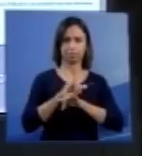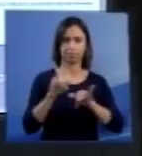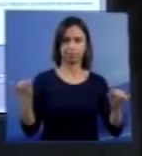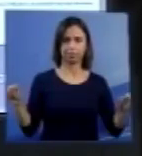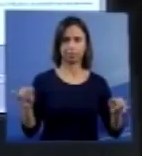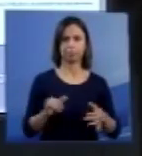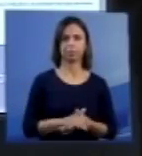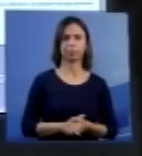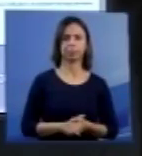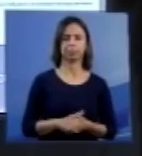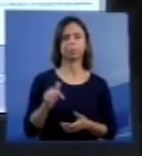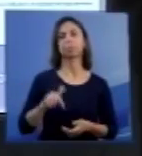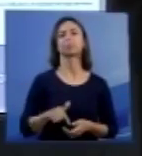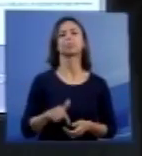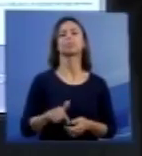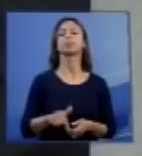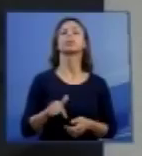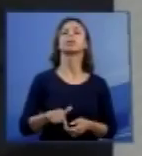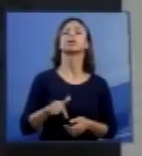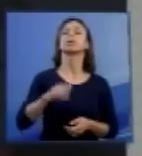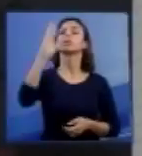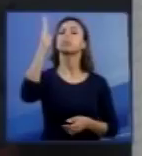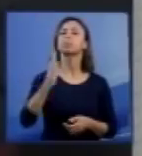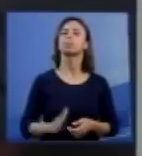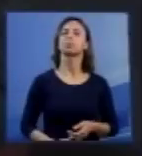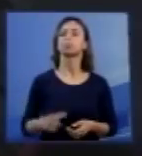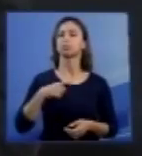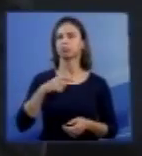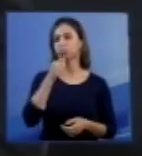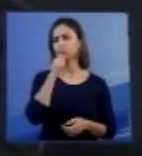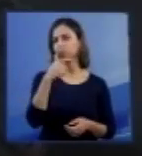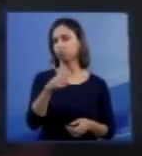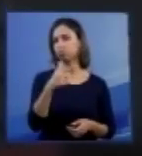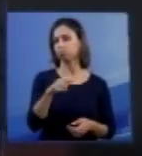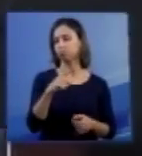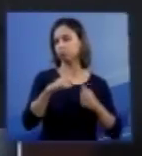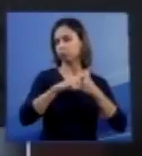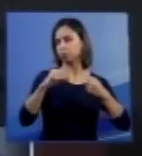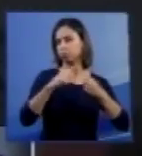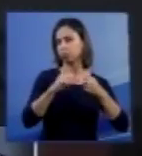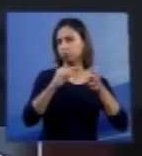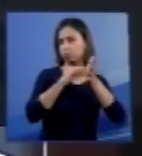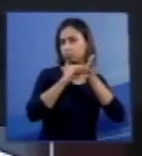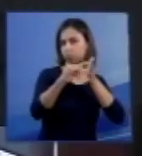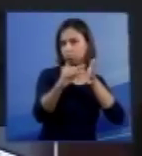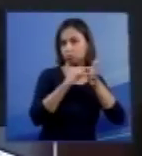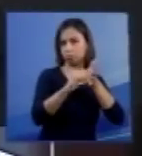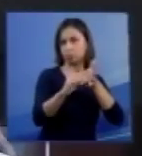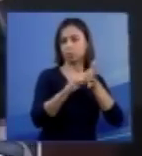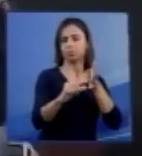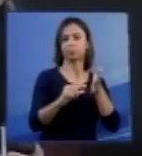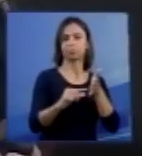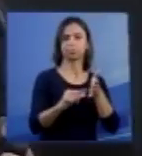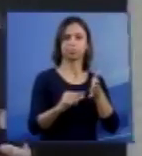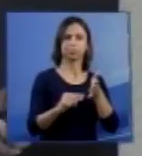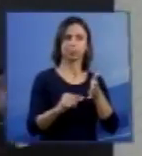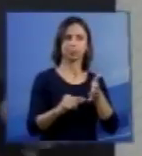E aqui, em território nacional, nós ainda não temos artigos nesse detalhe. Temos um artigo